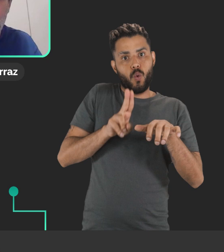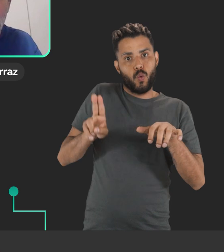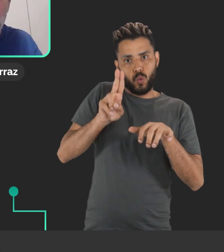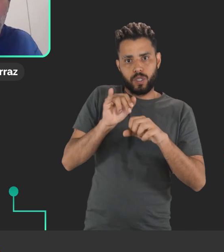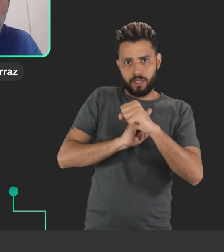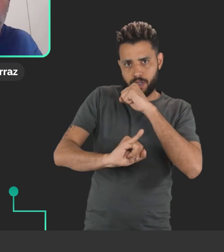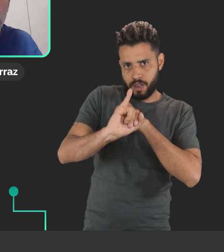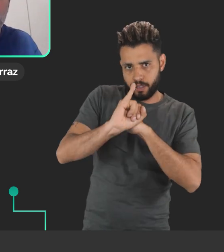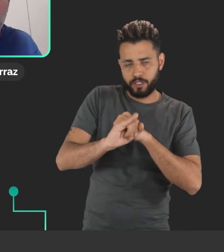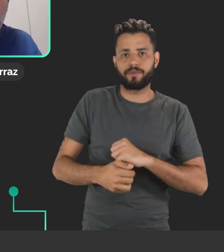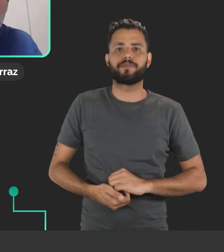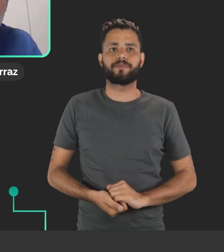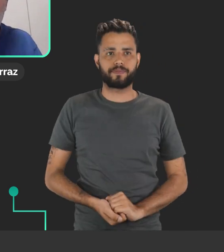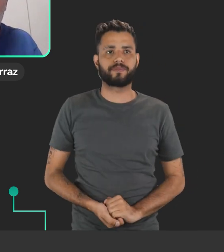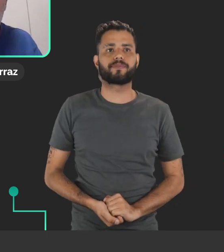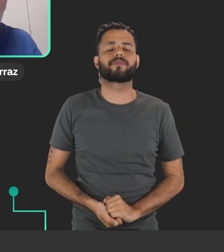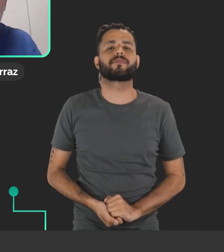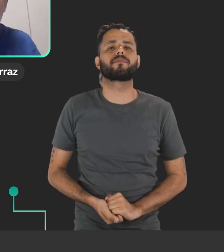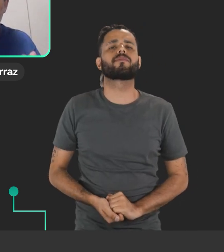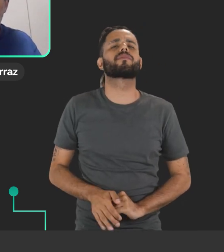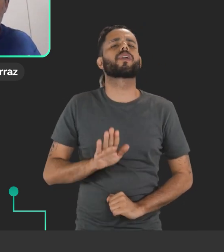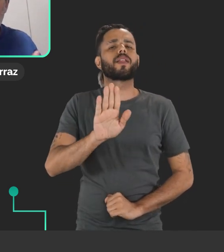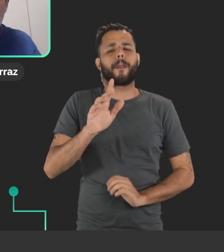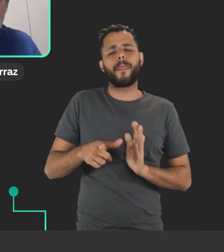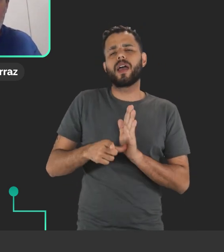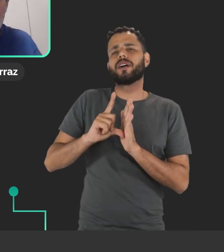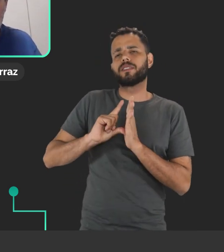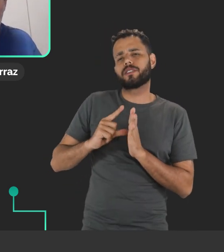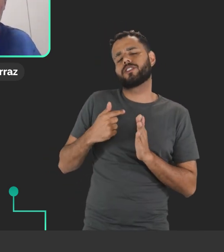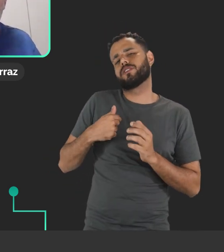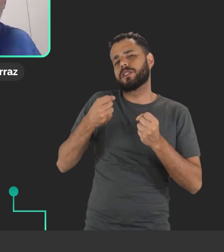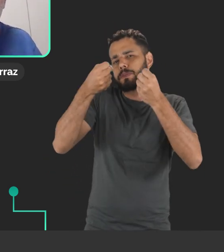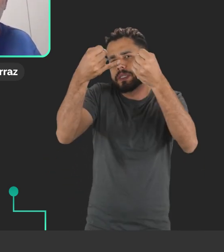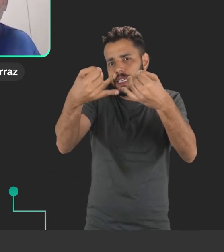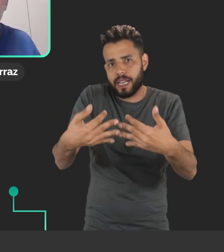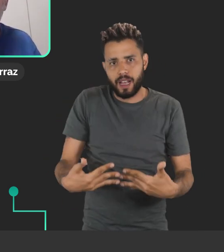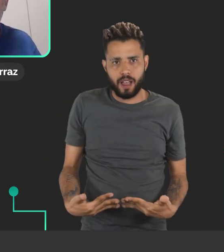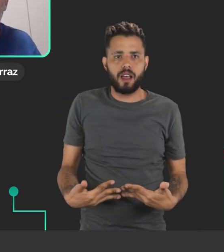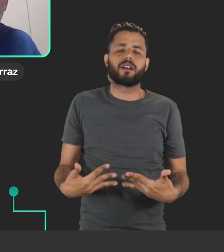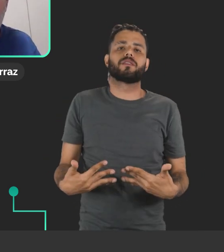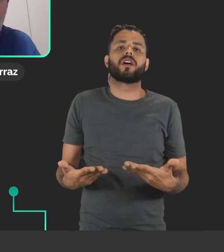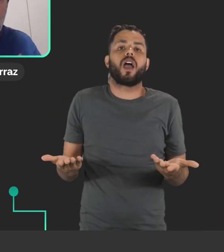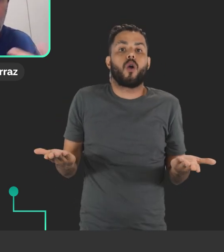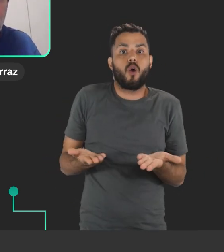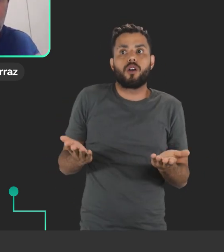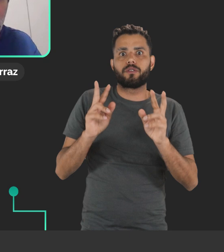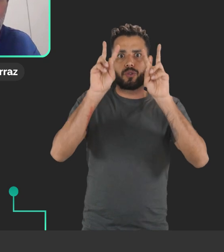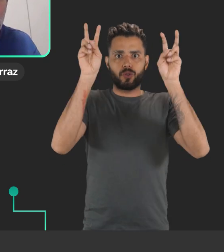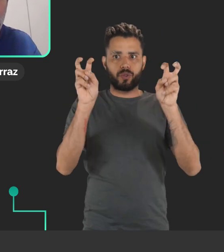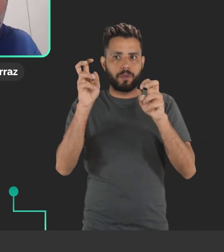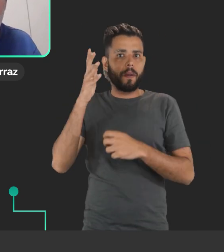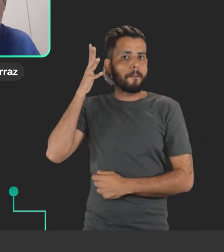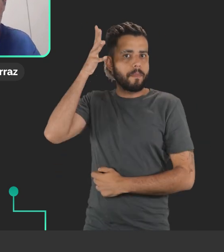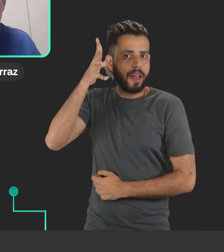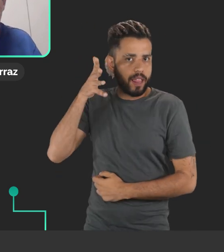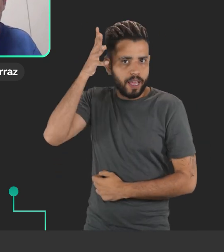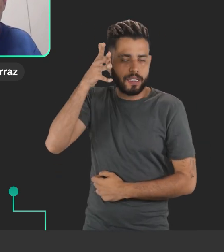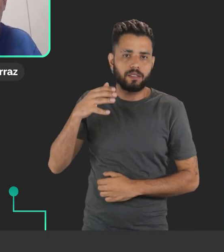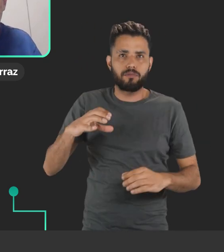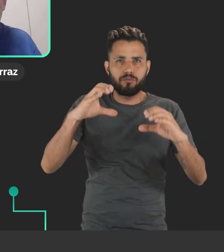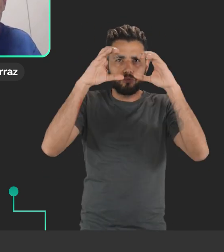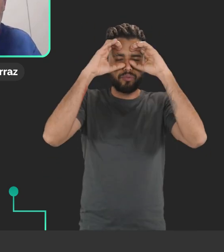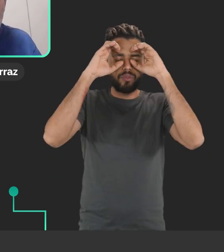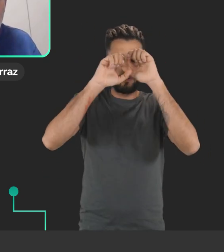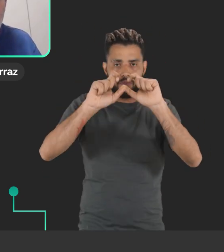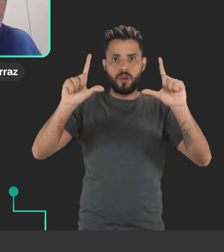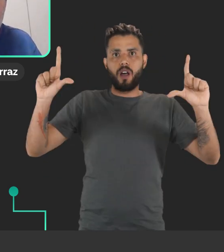web. Bom, antes de começar a falar um pouco sobre essa minha fala, né? Sobre essa palestra de